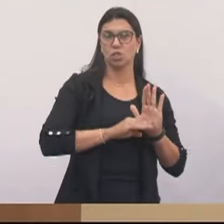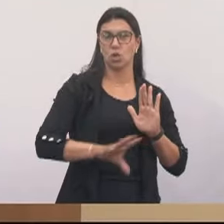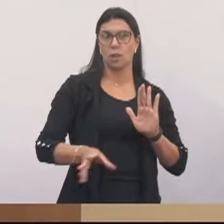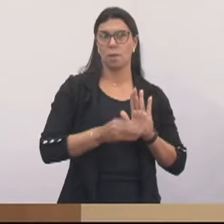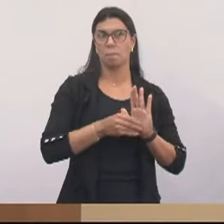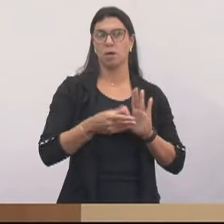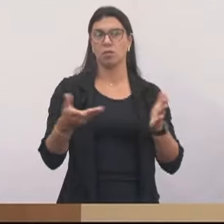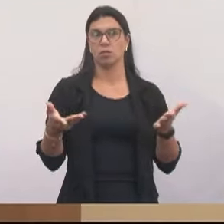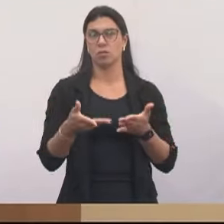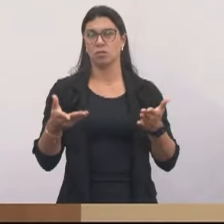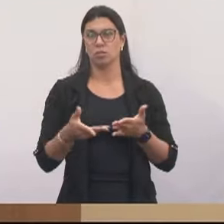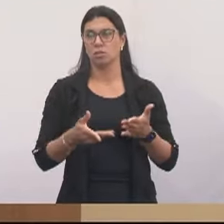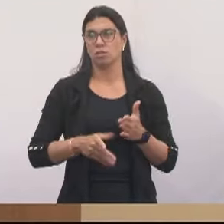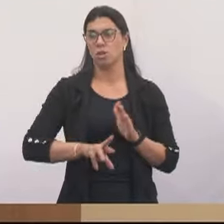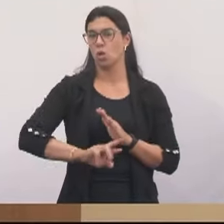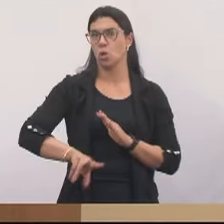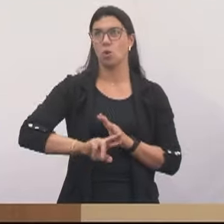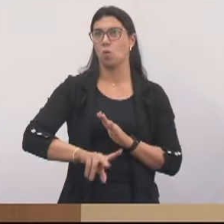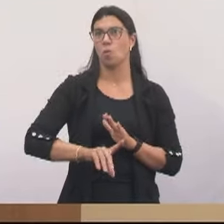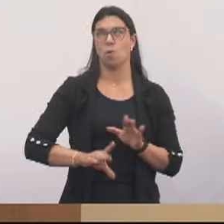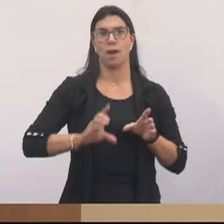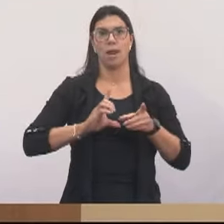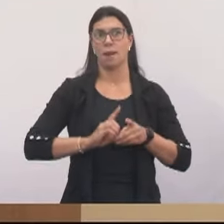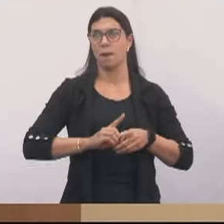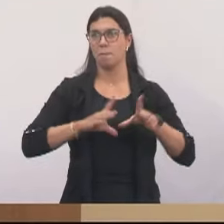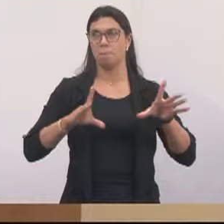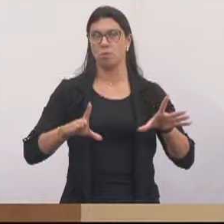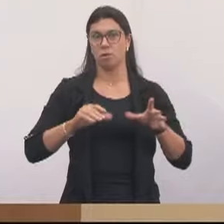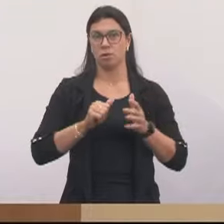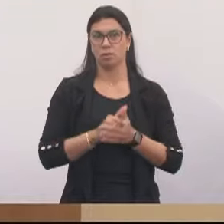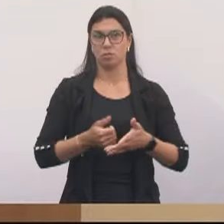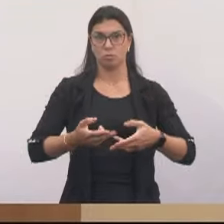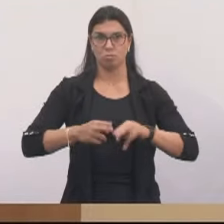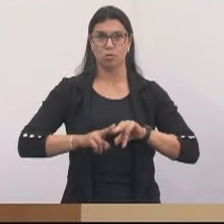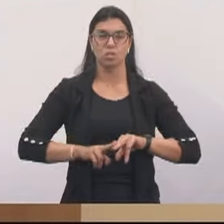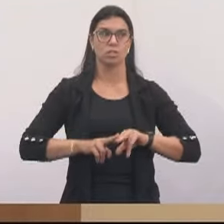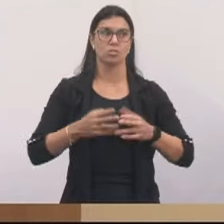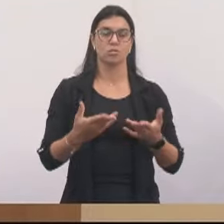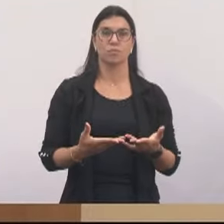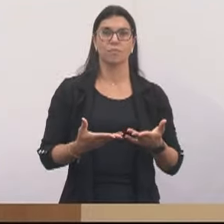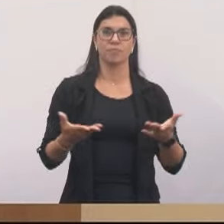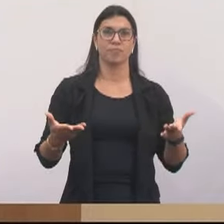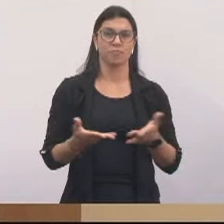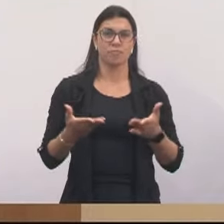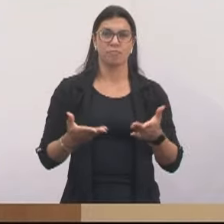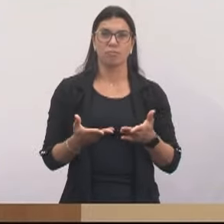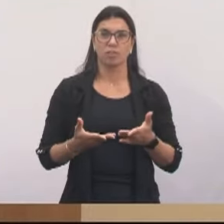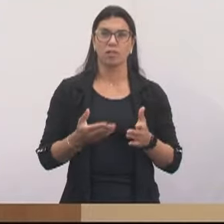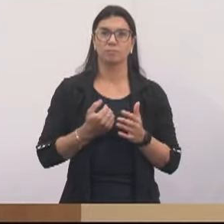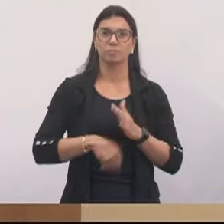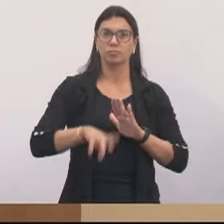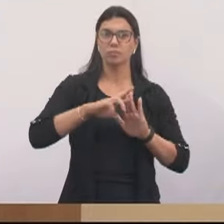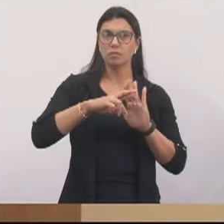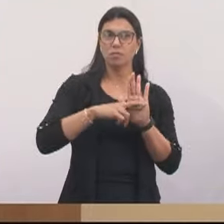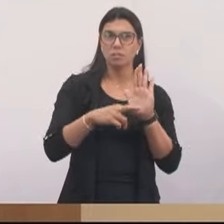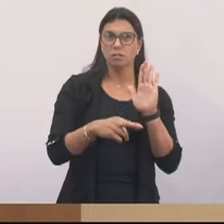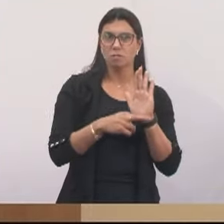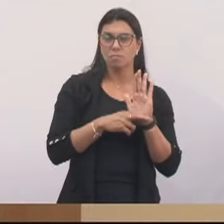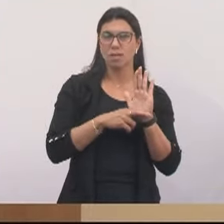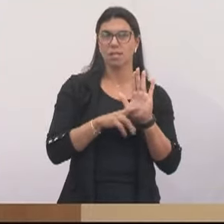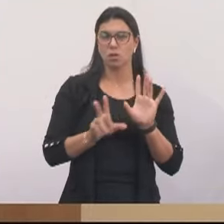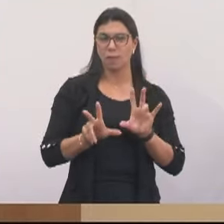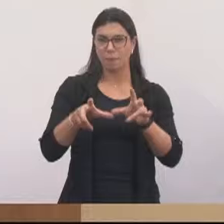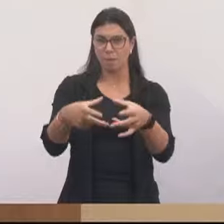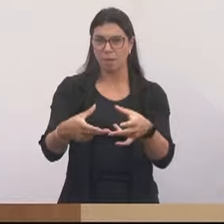hoje. Não foi de forma democrática e fugiu totalmente do regimento interno desta casa.